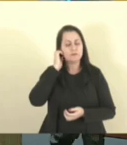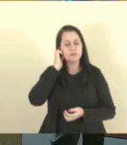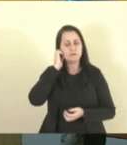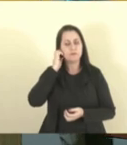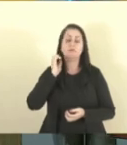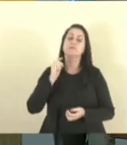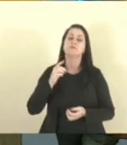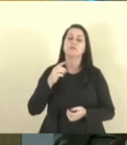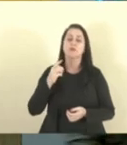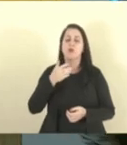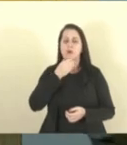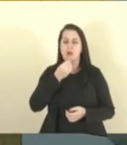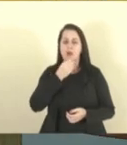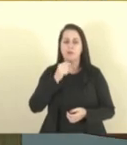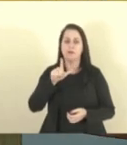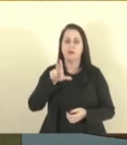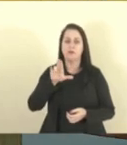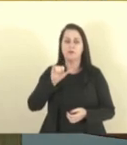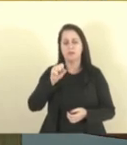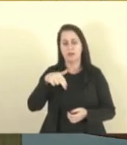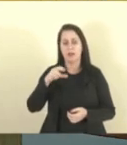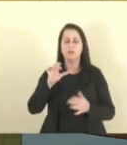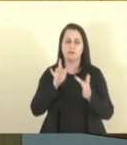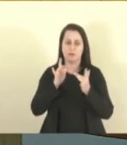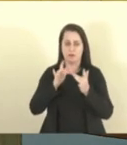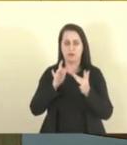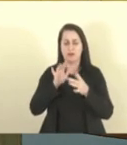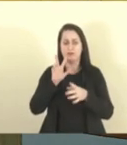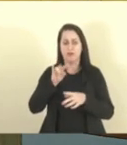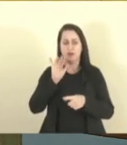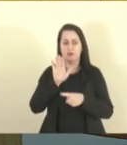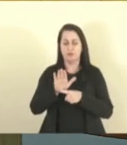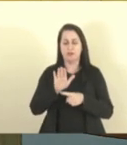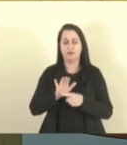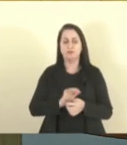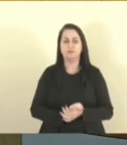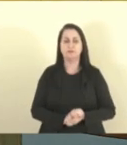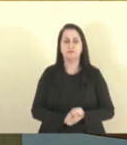Luciano vai entrar em contato com a senhora. Ajuda aí dos universitários.